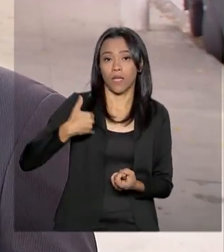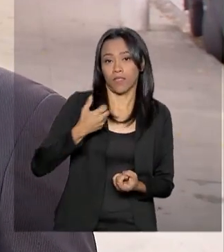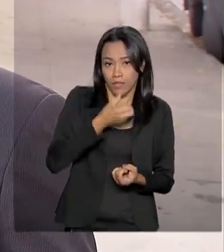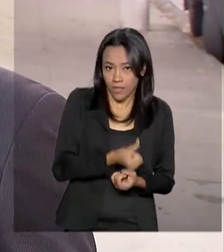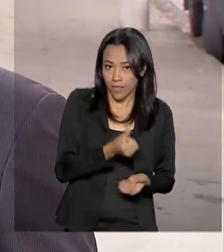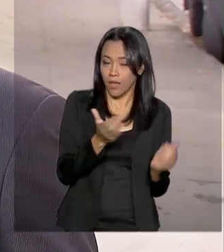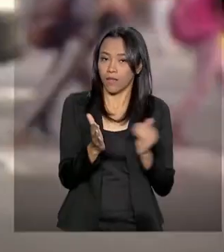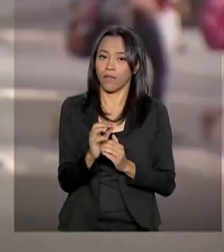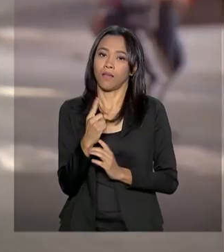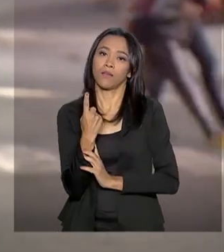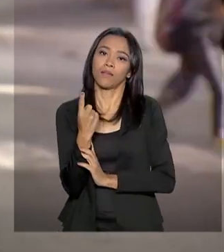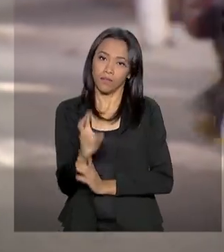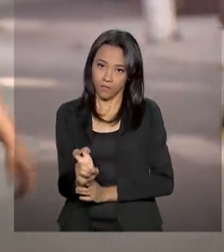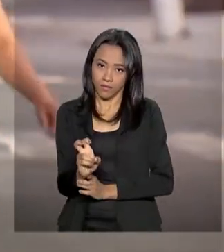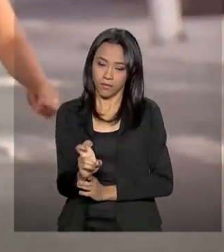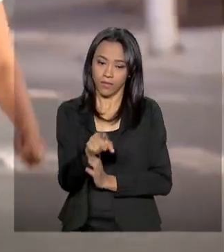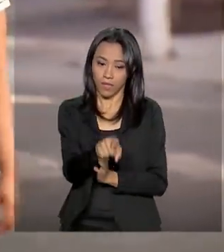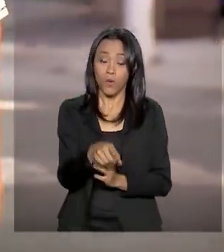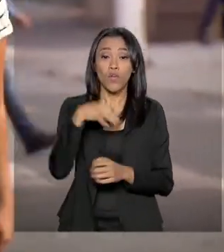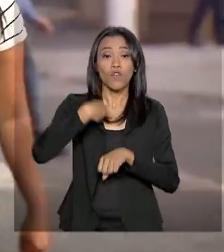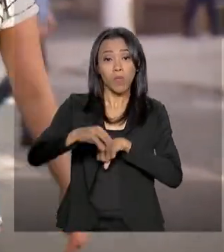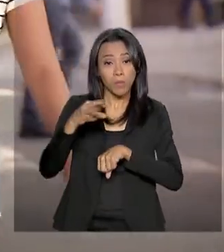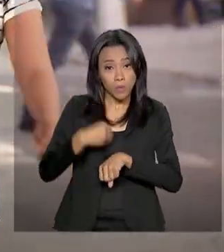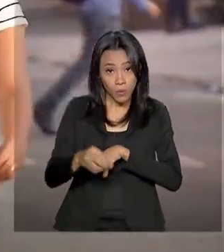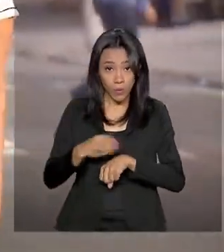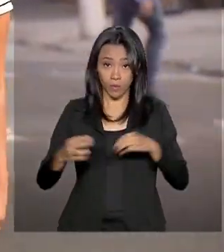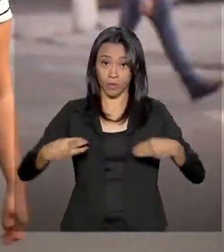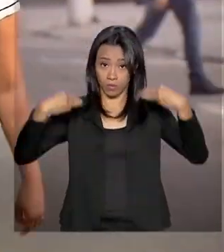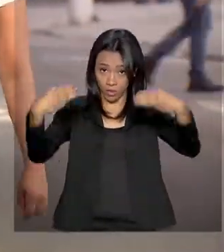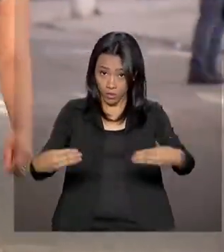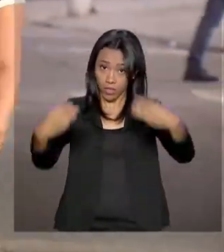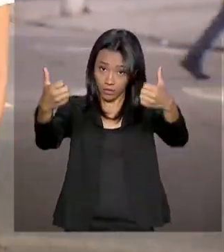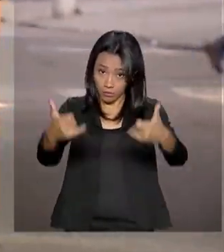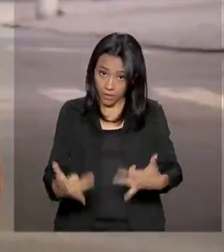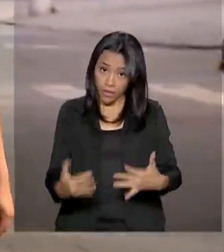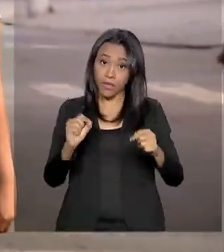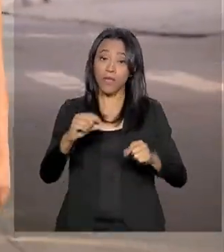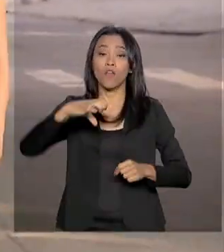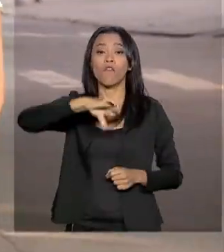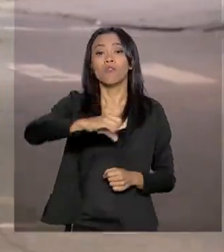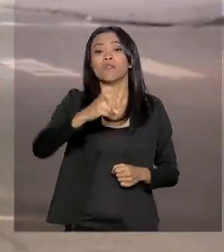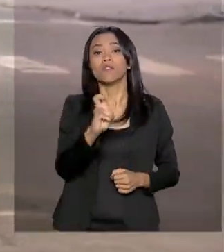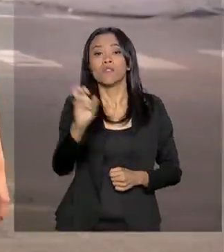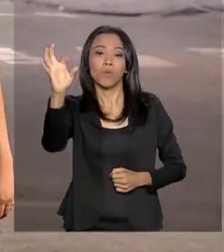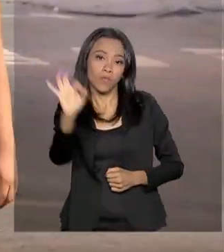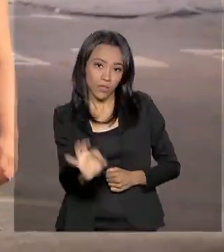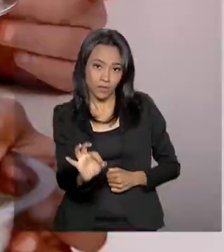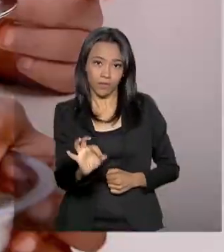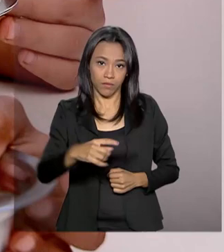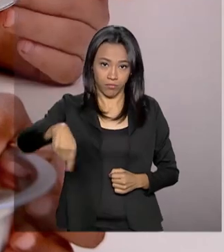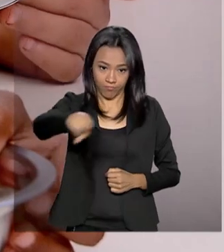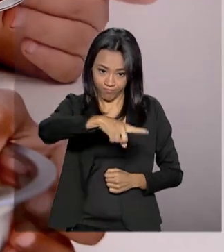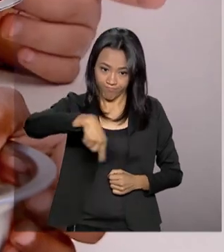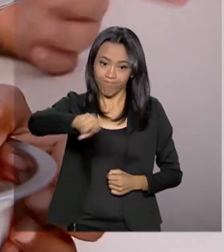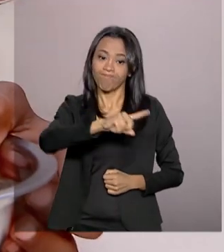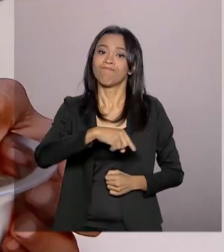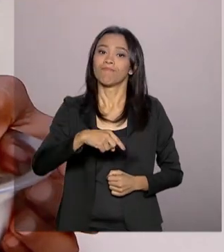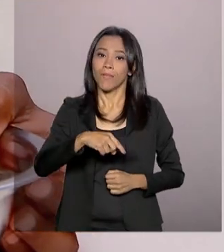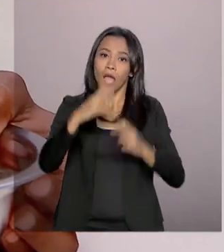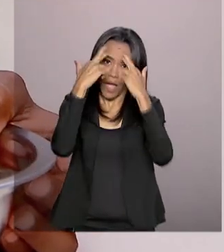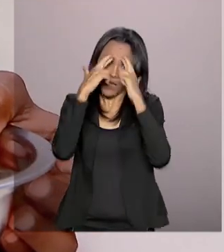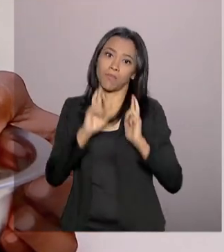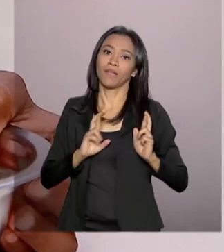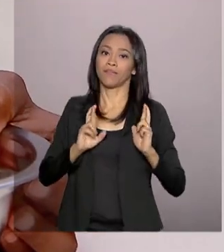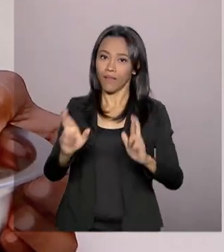e 15 anos. Dados do Ministério da Cidadania indicam que 95% dos beneficiários cumpriram a presença